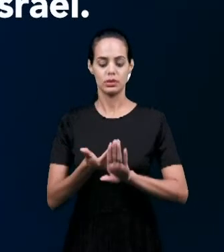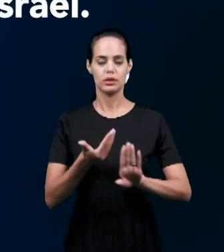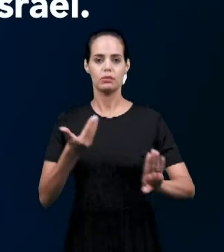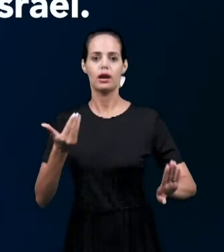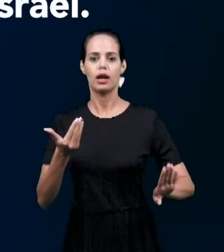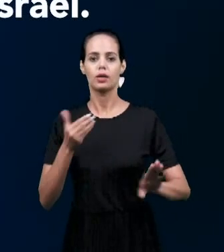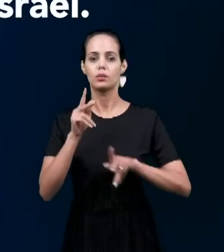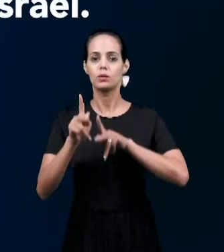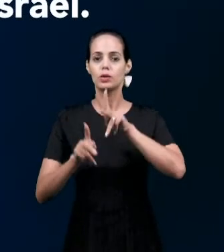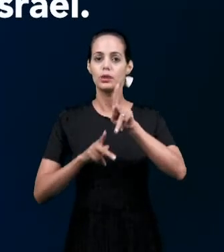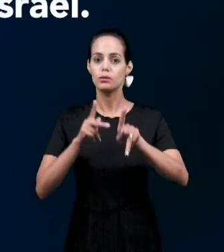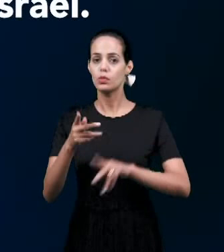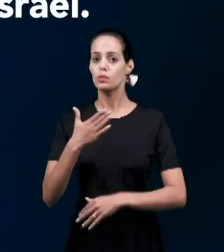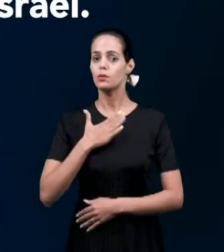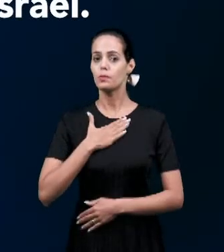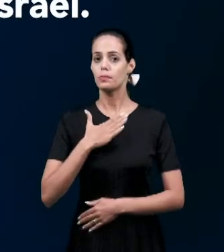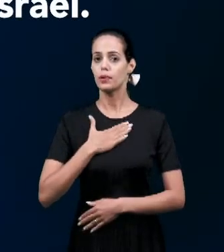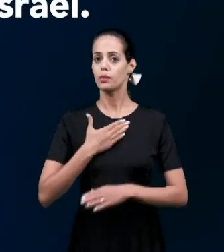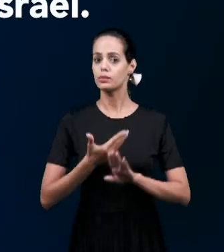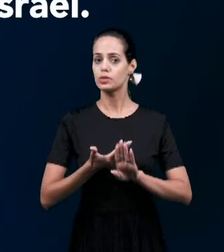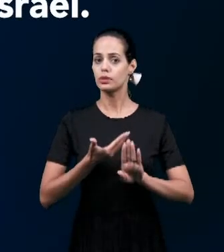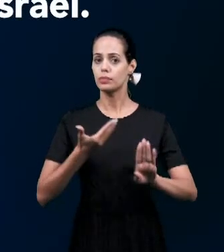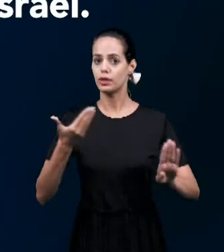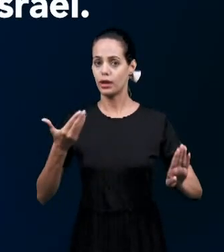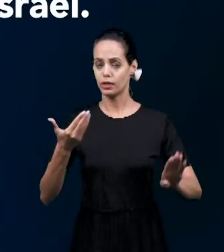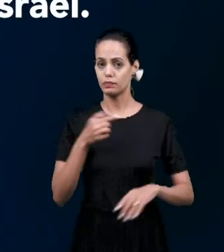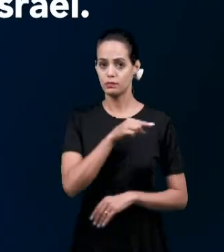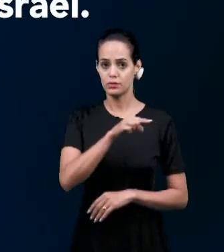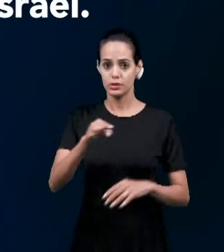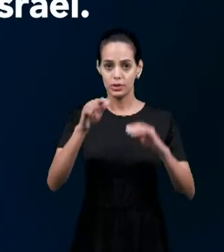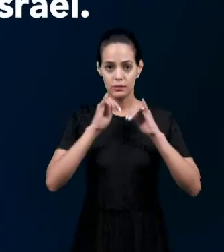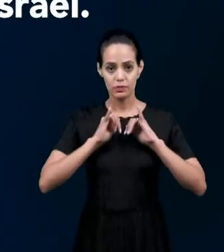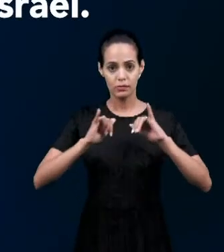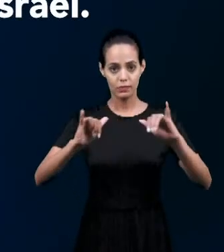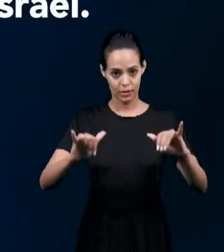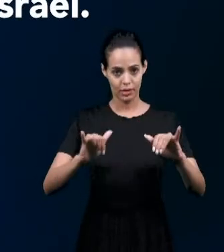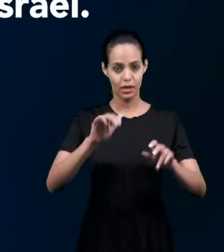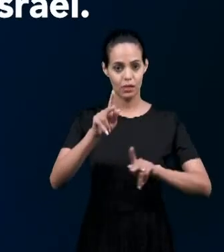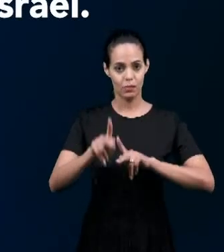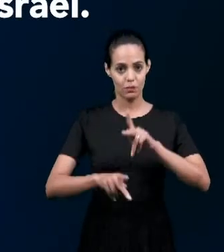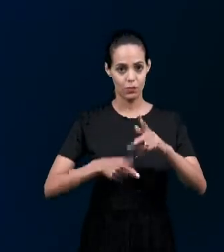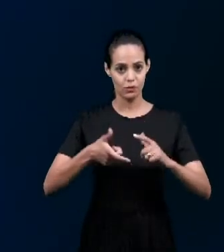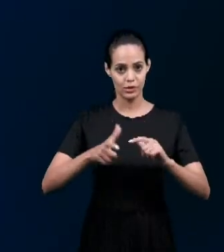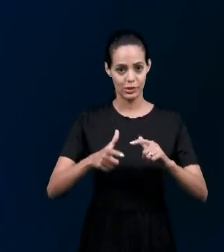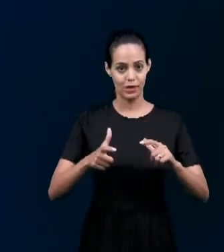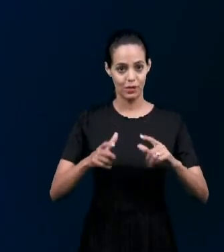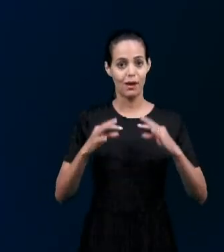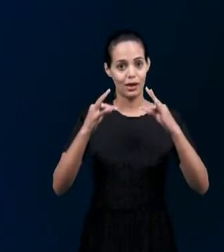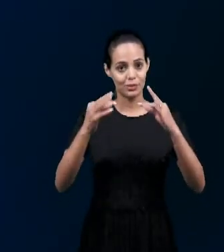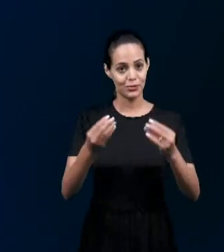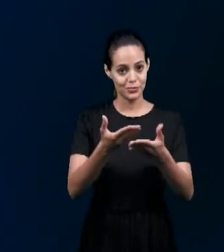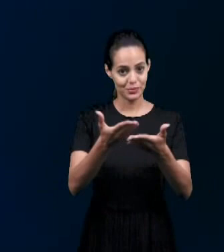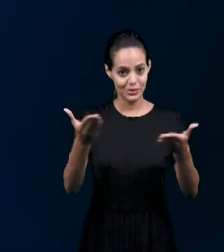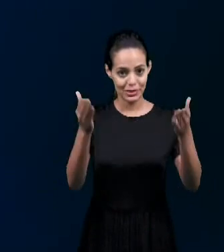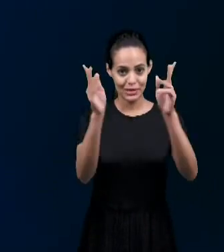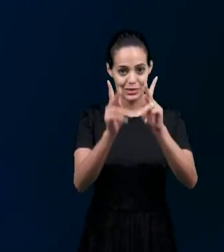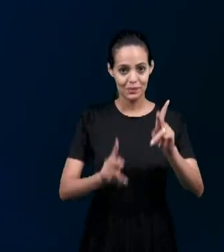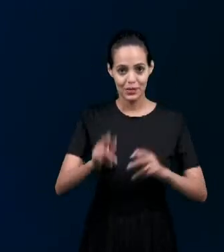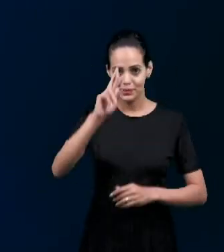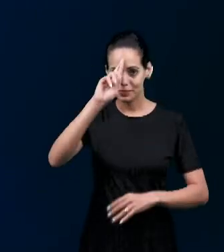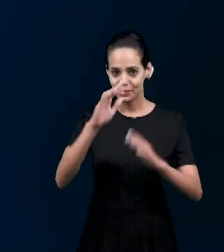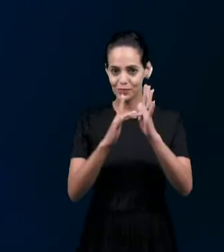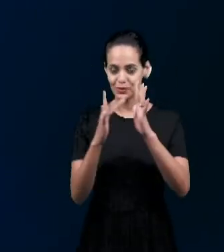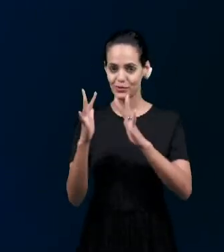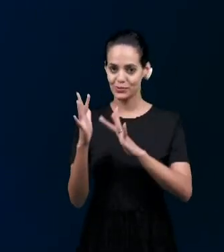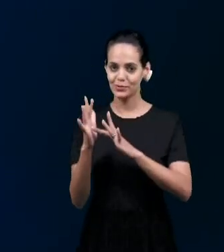palavras Que falarás Aos filhos de Israel A todos A paz e Senhor Muito bem irmãs Muito obrigado Pelas